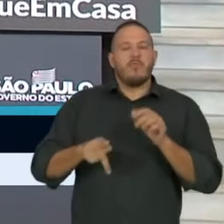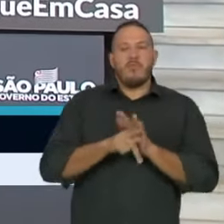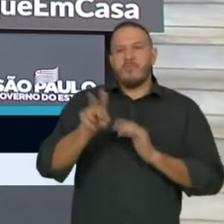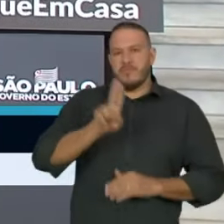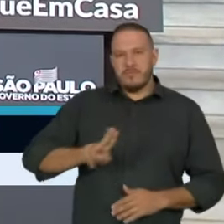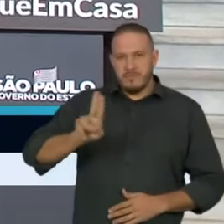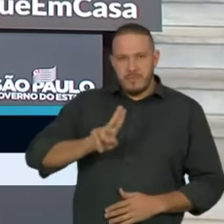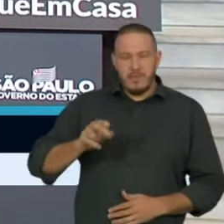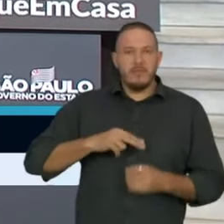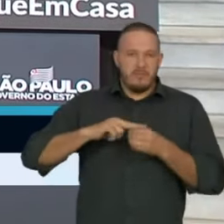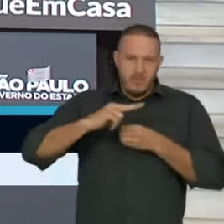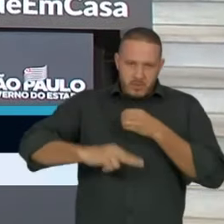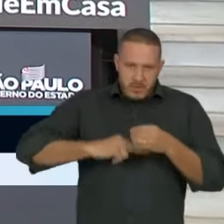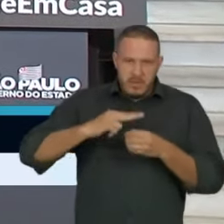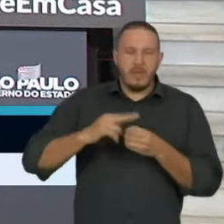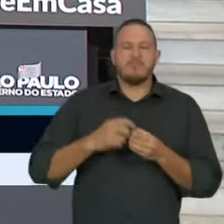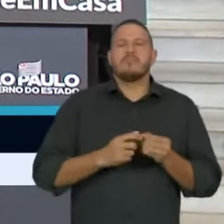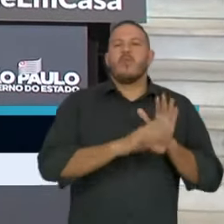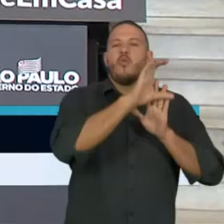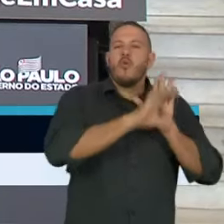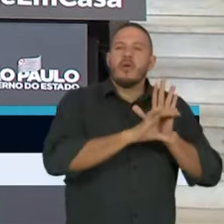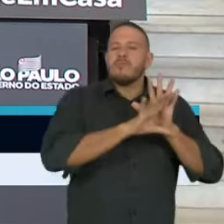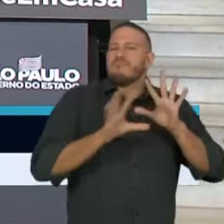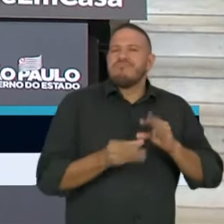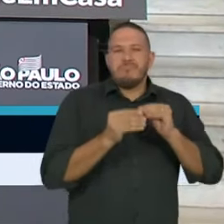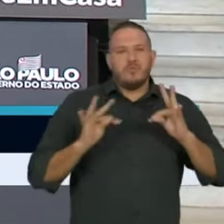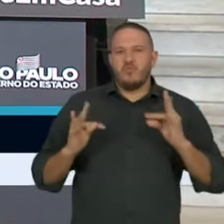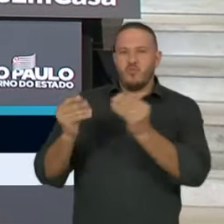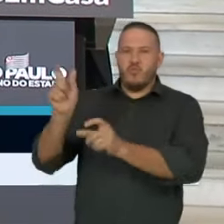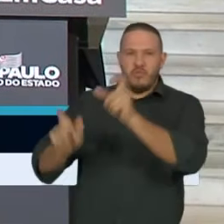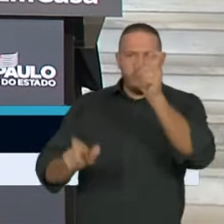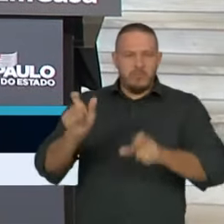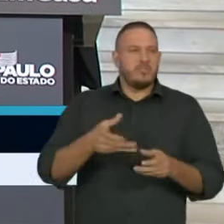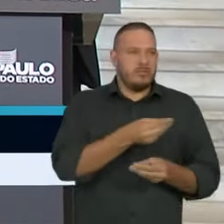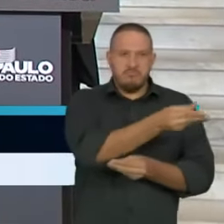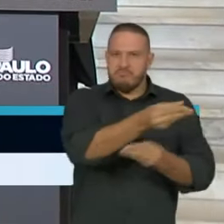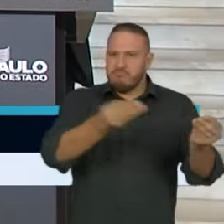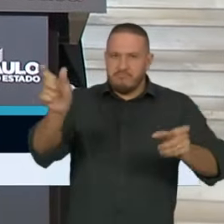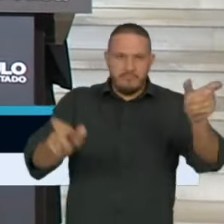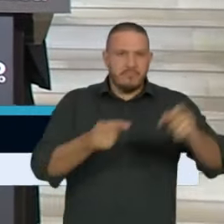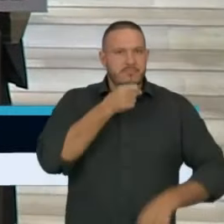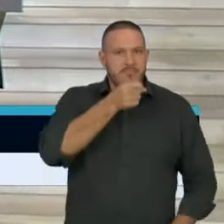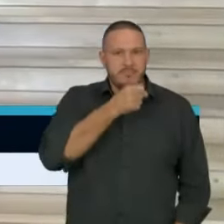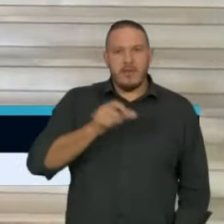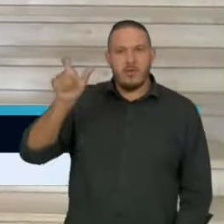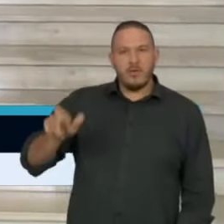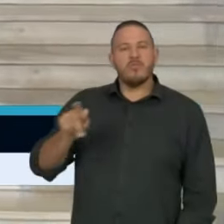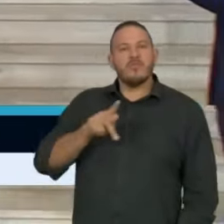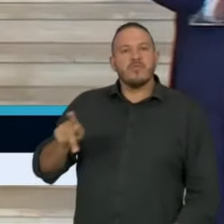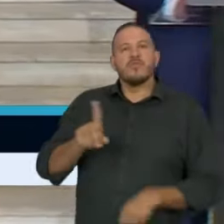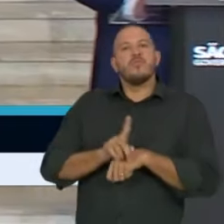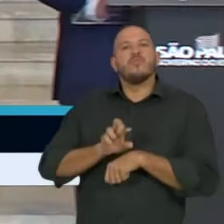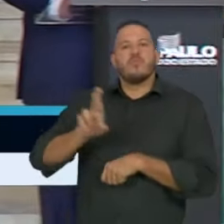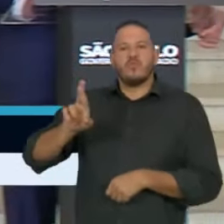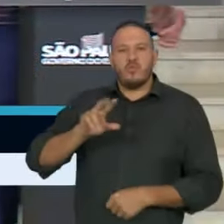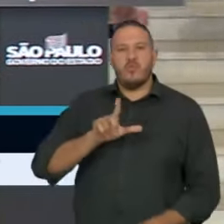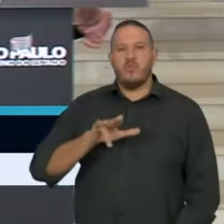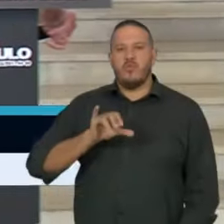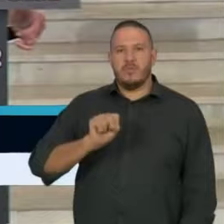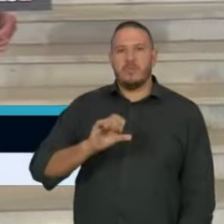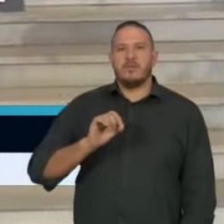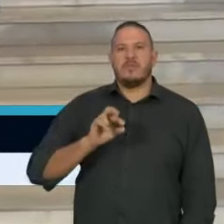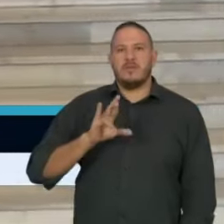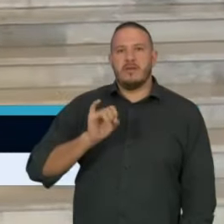Paulista. O currículo completo de todos está já em poder dos jornalistas, e agora vamos ouvir o professor doutor Luiz Carlos Pereira Júnior,